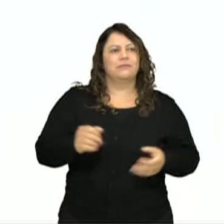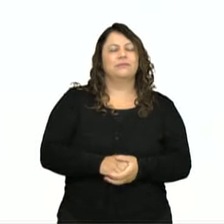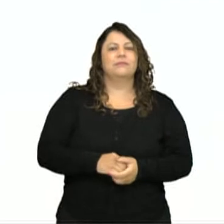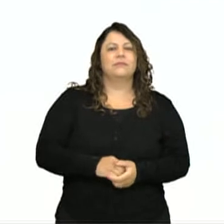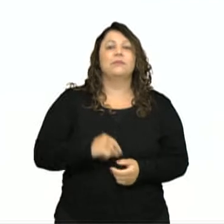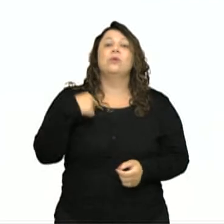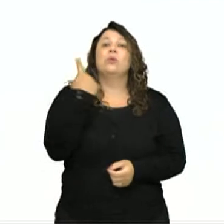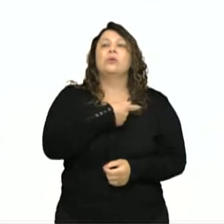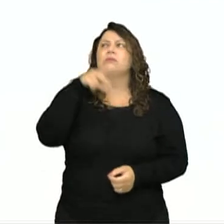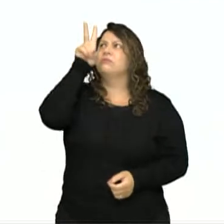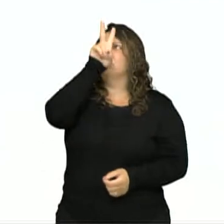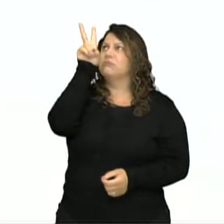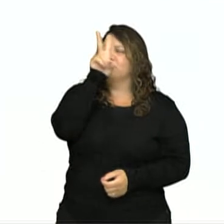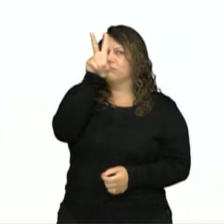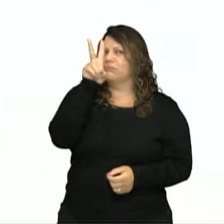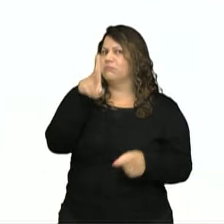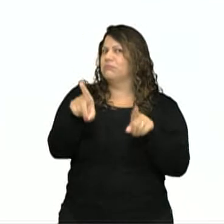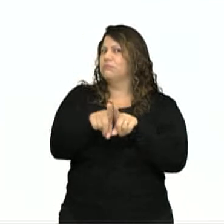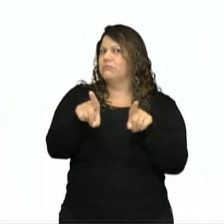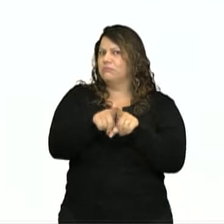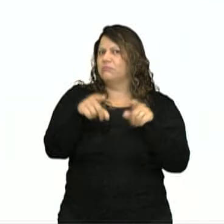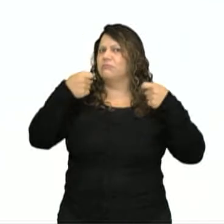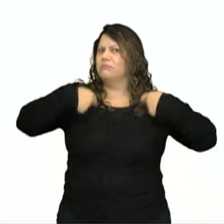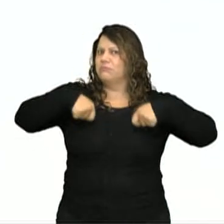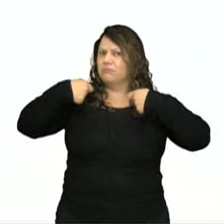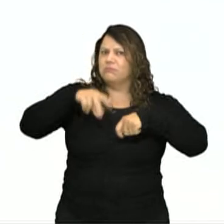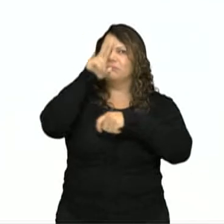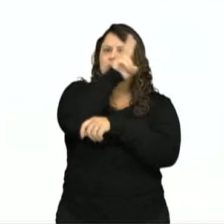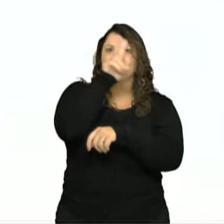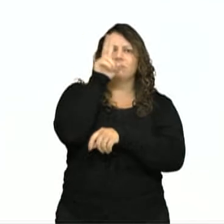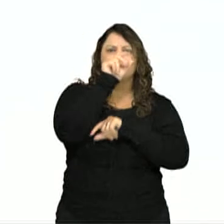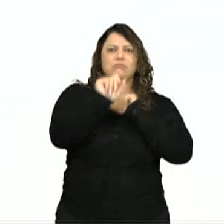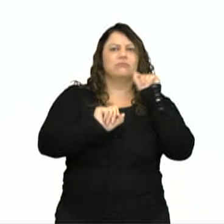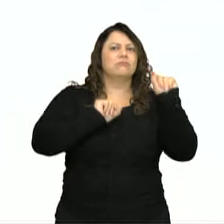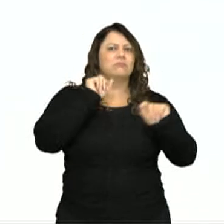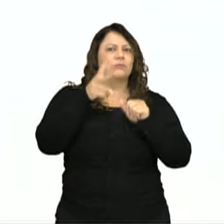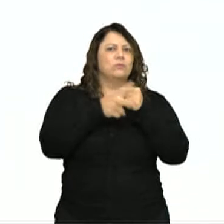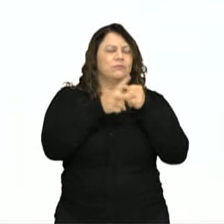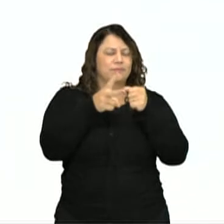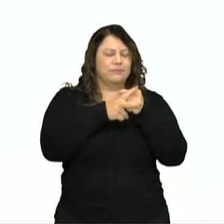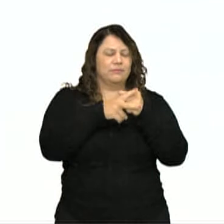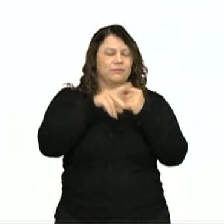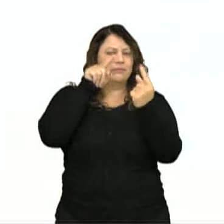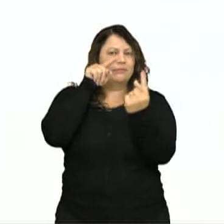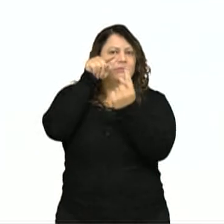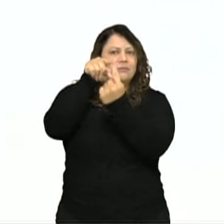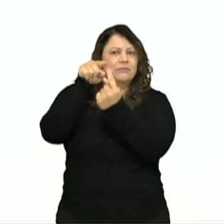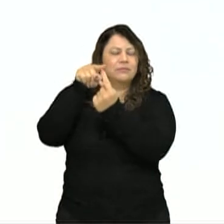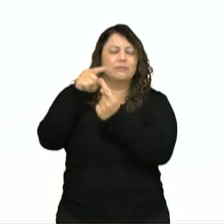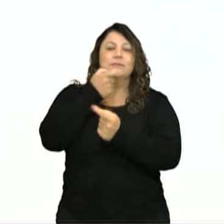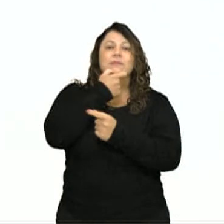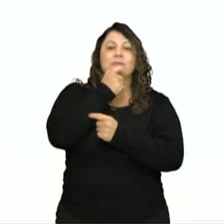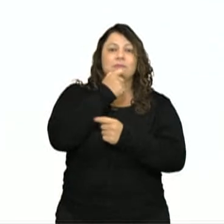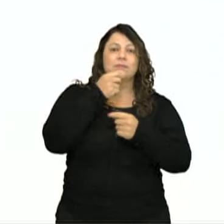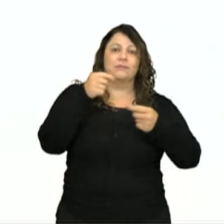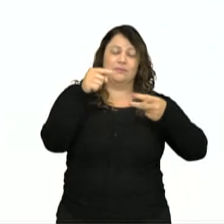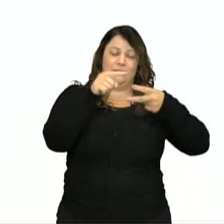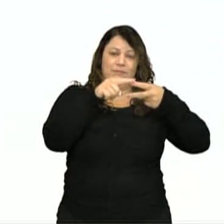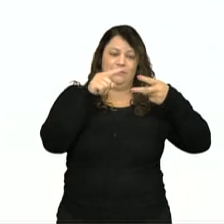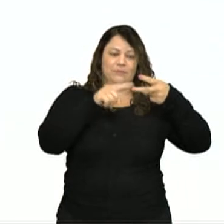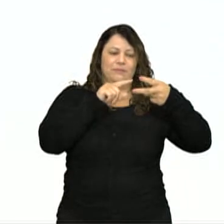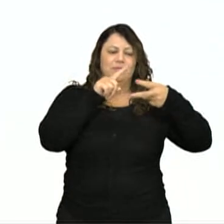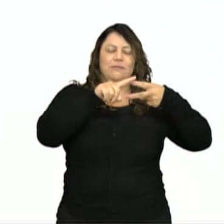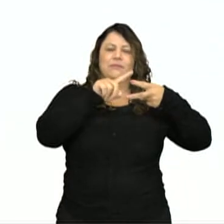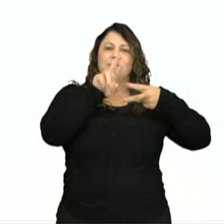lembra disso, nós também precisamos lembrar que os verbos são definidos em inglês dois. Regulares e